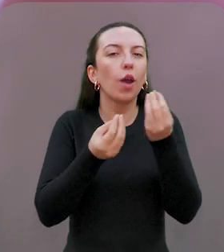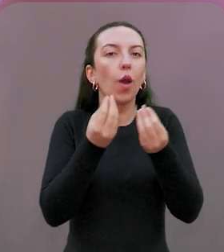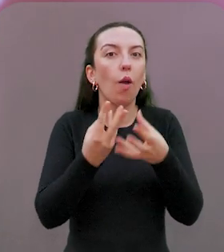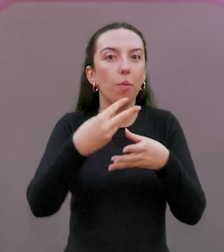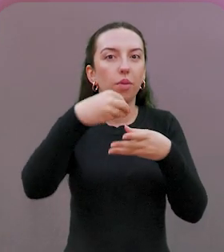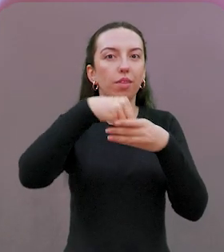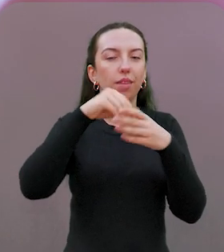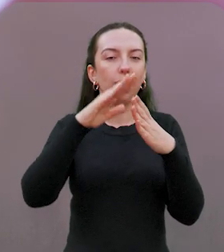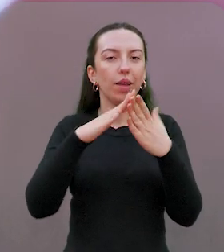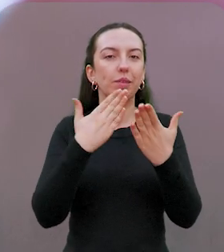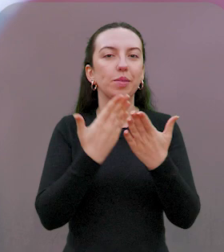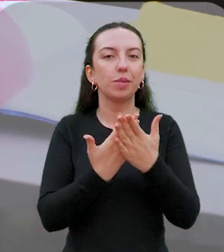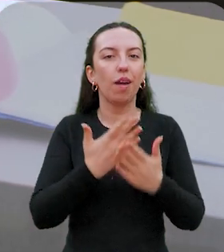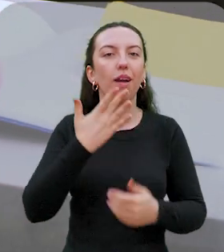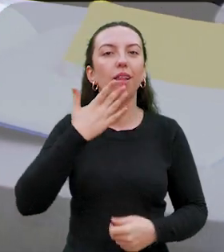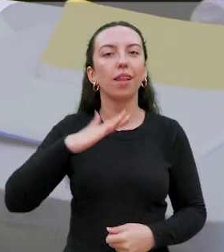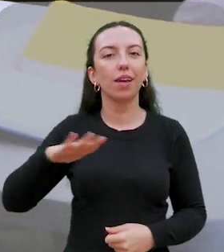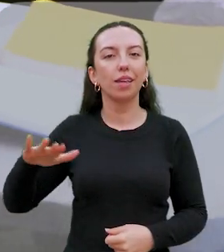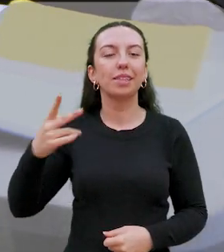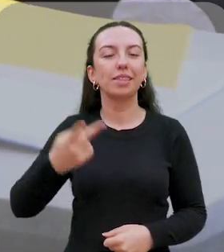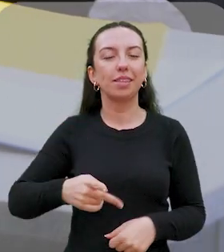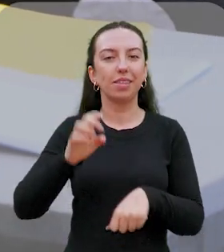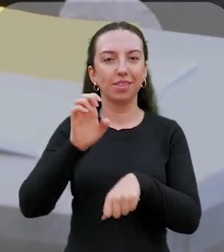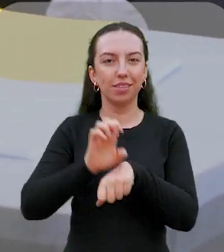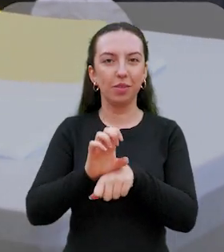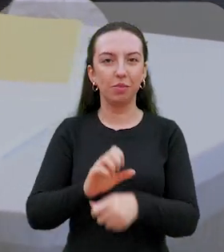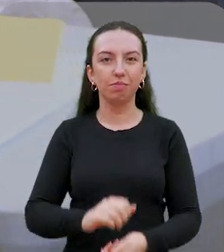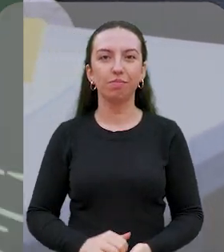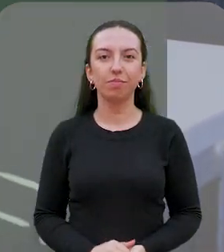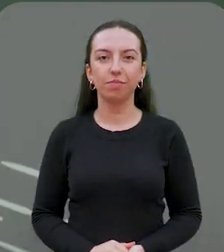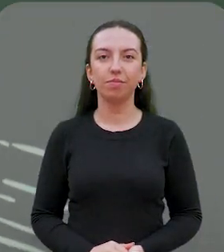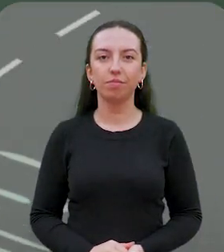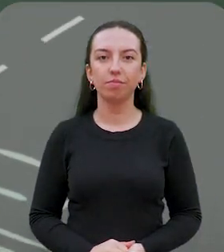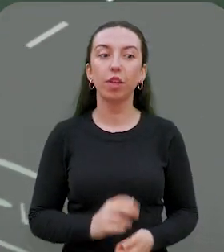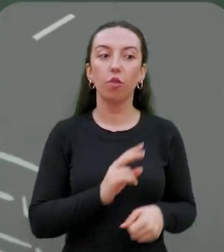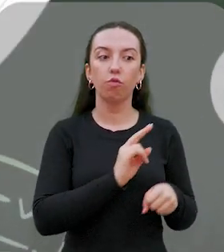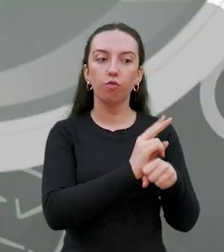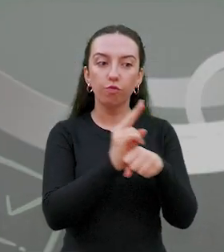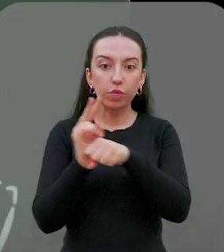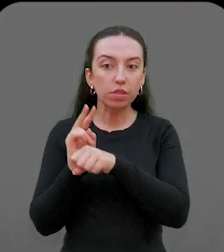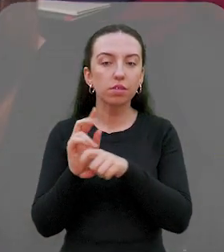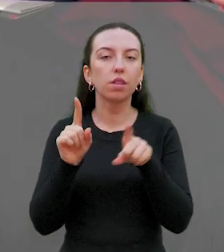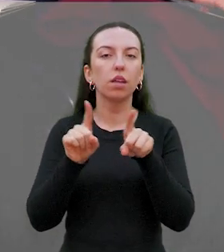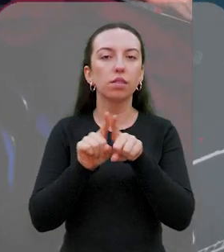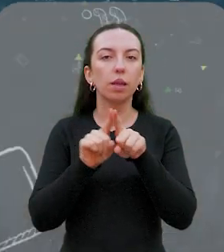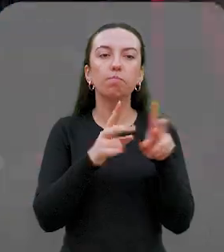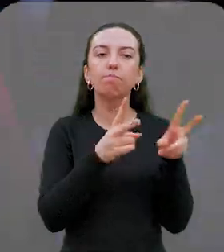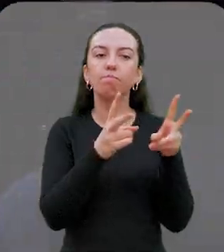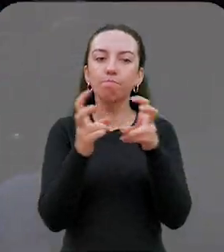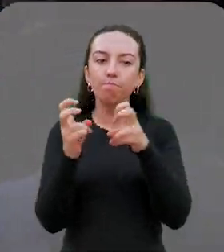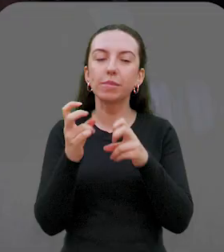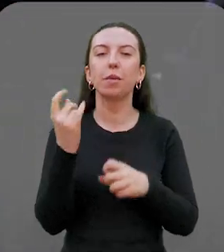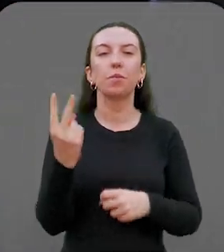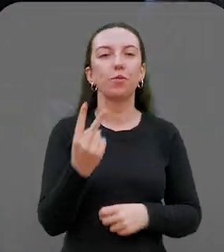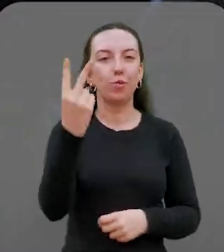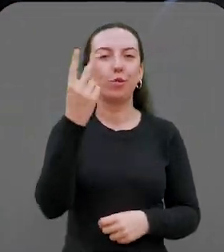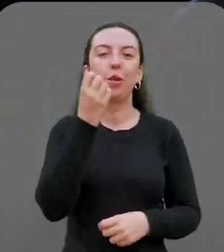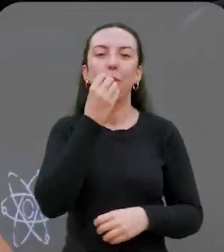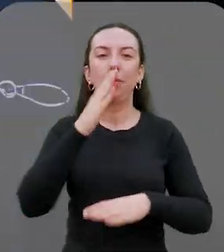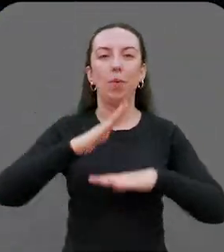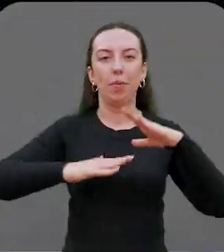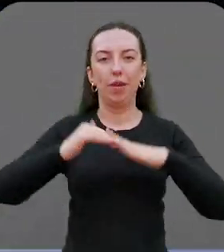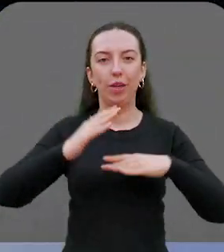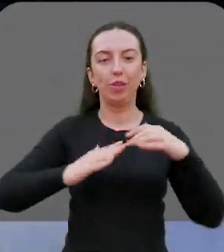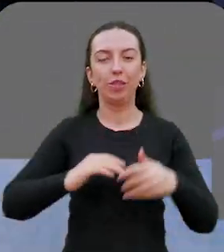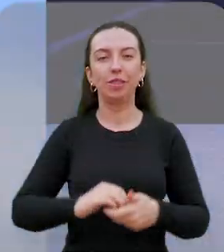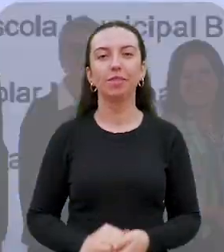do que é oferecido nas escolas para as crianças do nosso Estado. Além de fiscalizar, reconhece e valoriza as boas